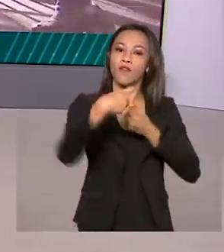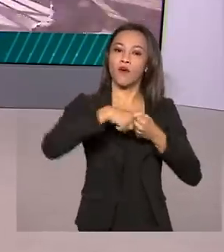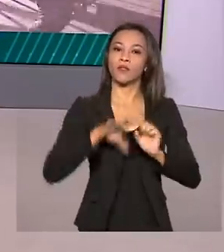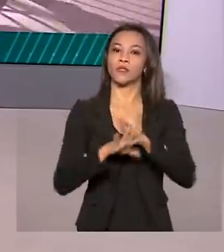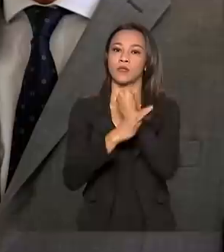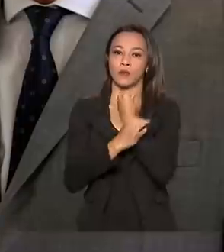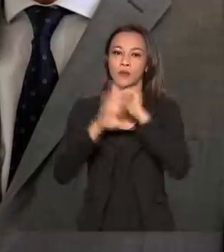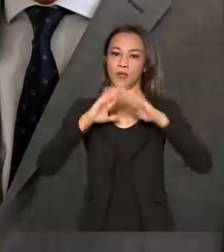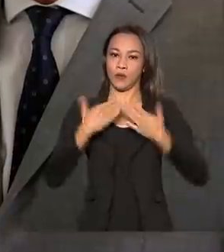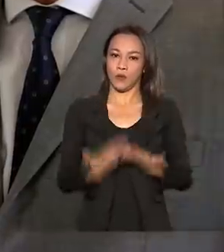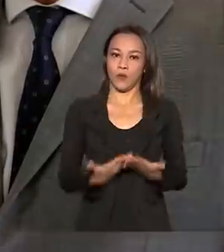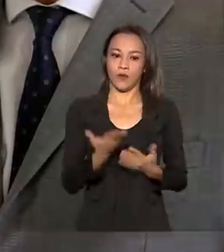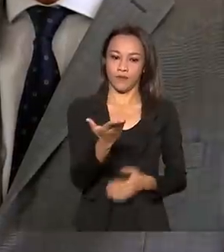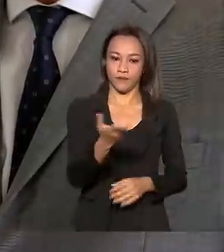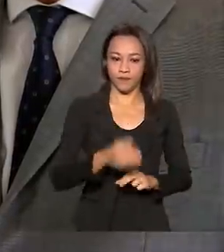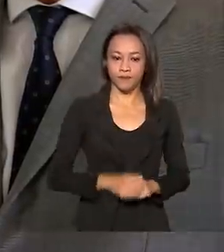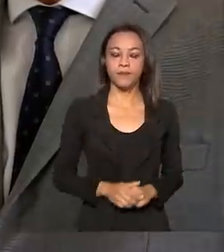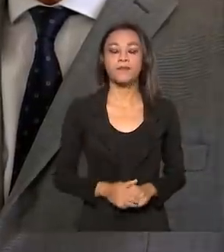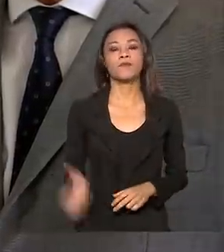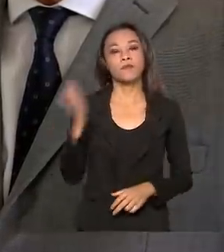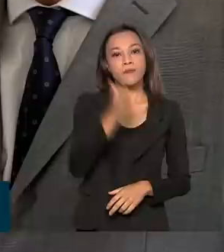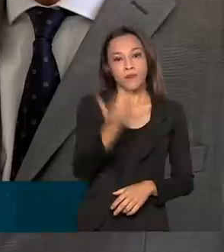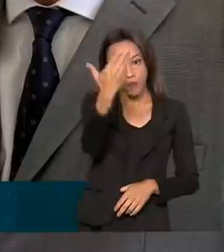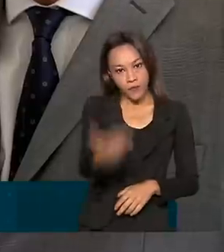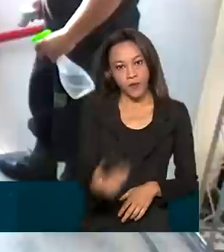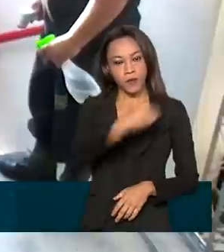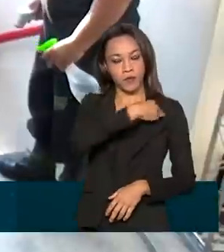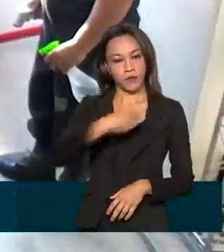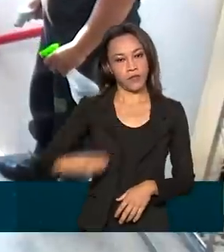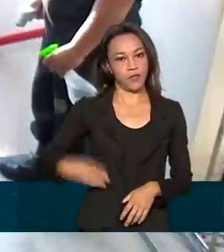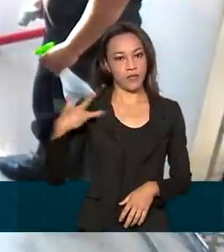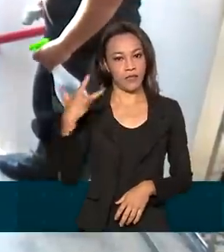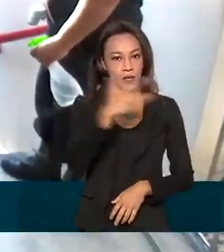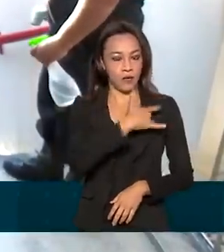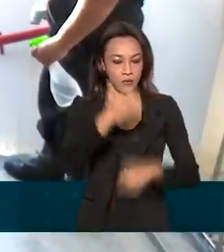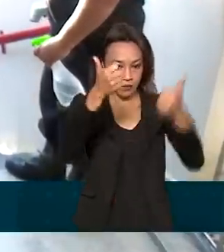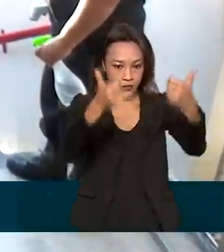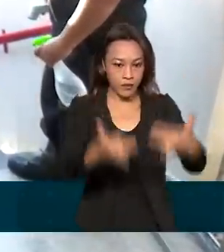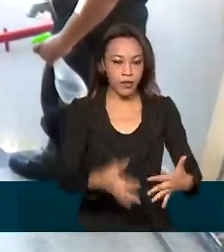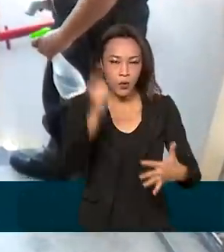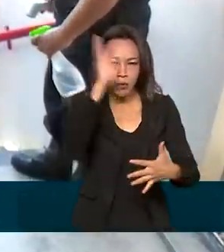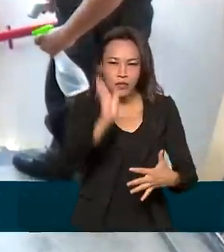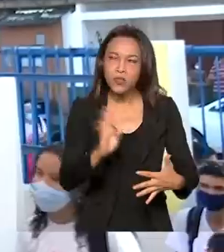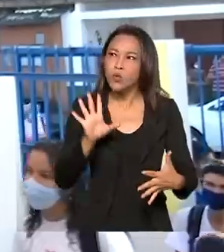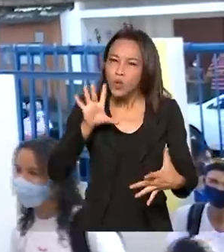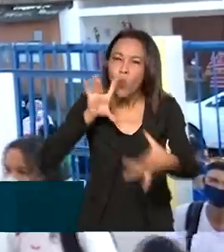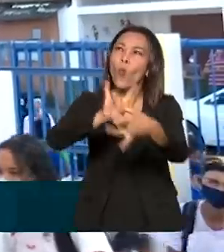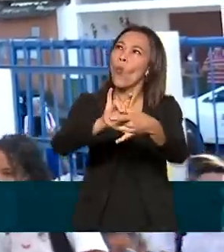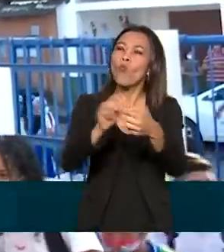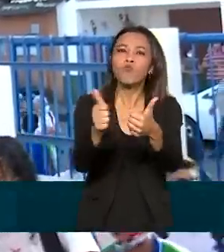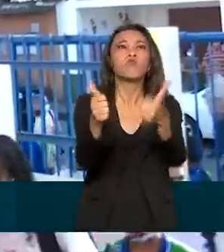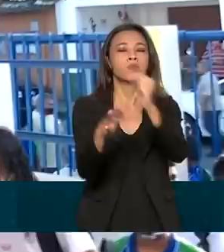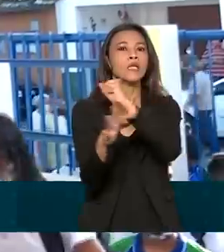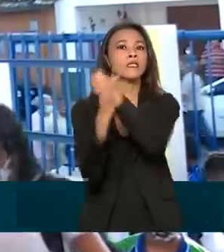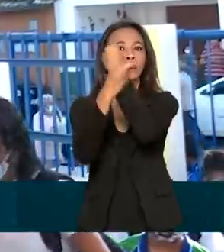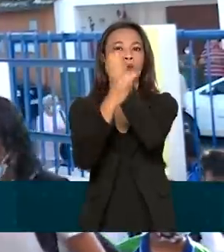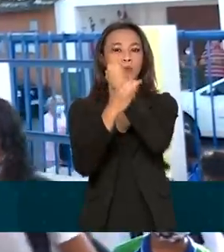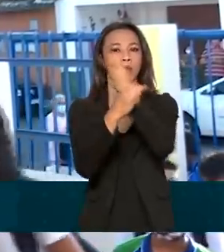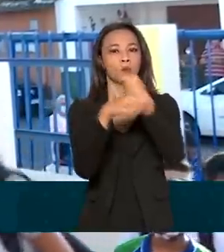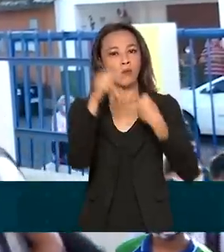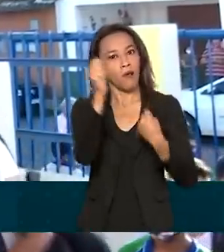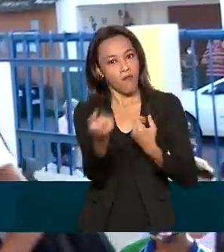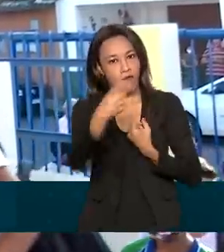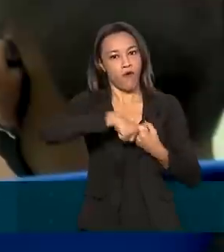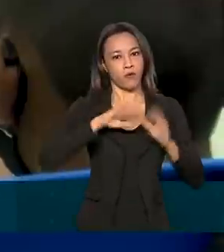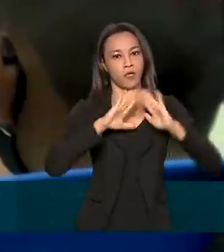às aulas. Segundo o Ministro da Saúde, o Brasil já tem um cenário seguro para a volta às aulas, com 80